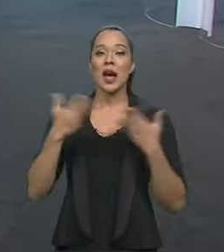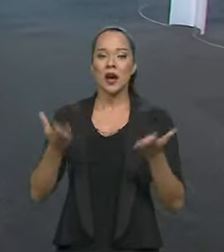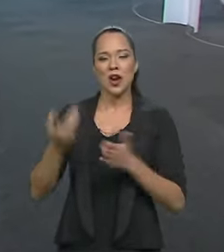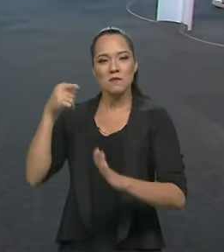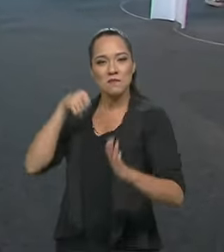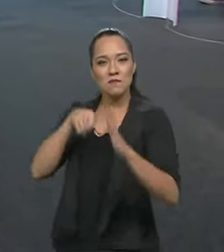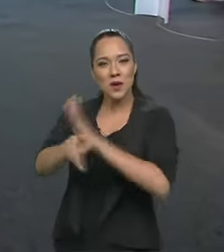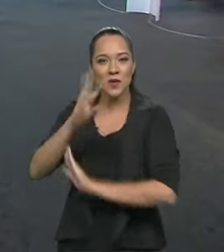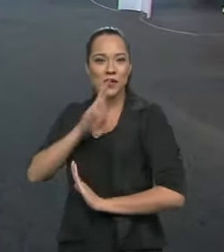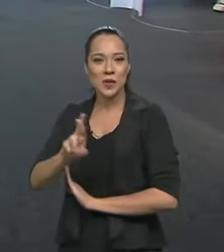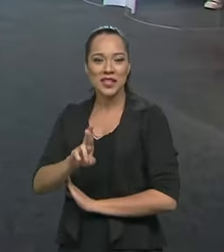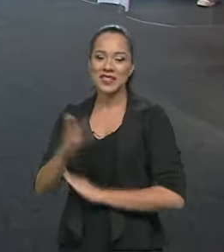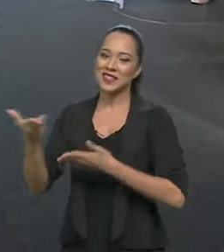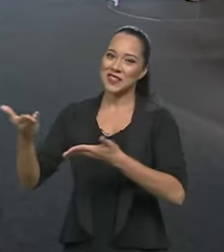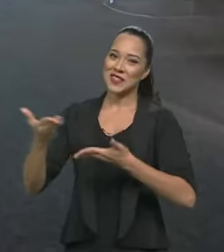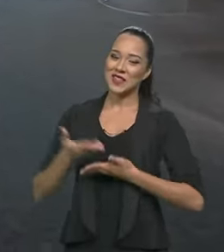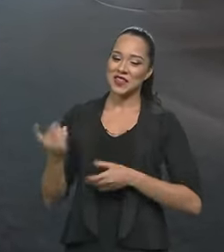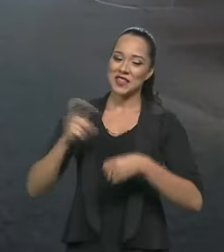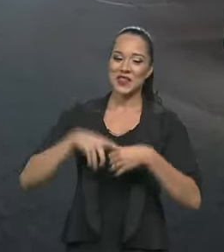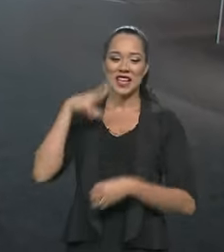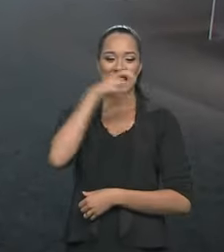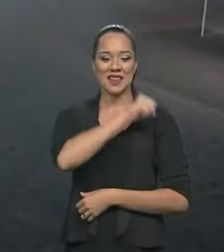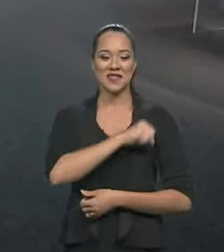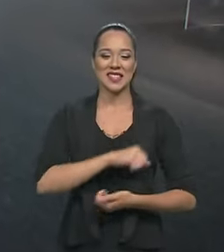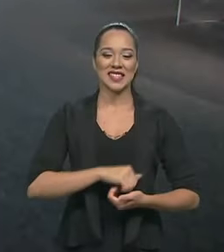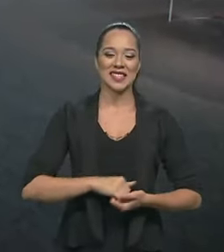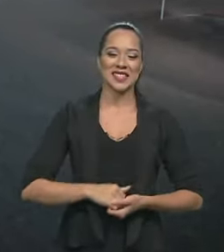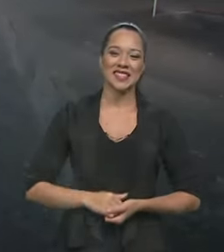o debate pronto com o nosso convidado, voltamos já já.